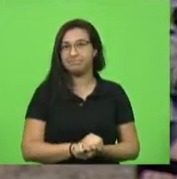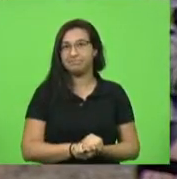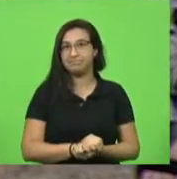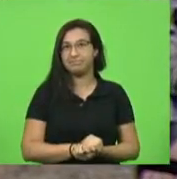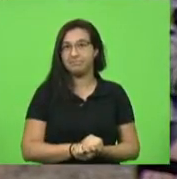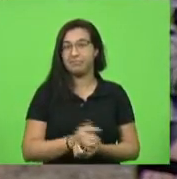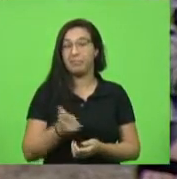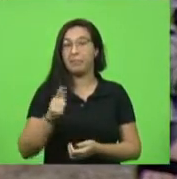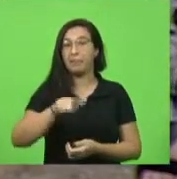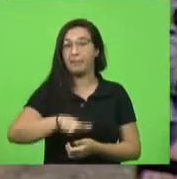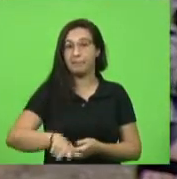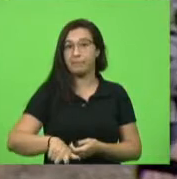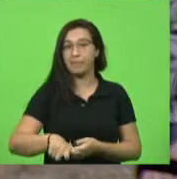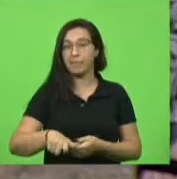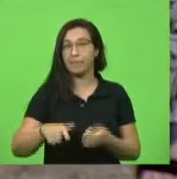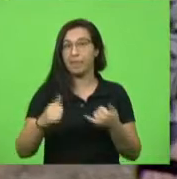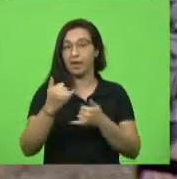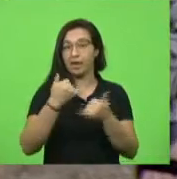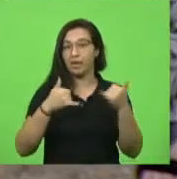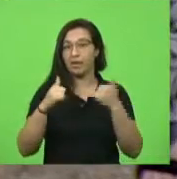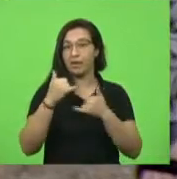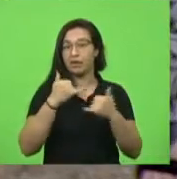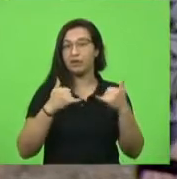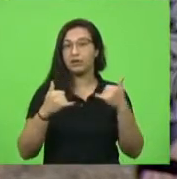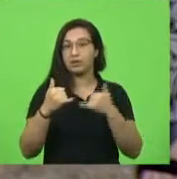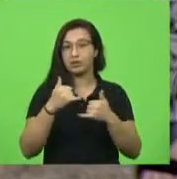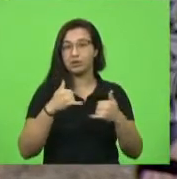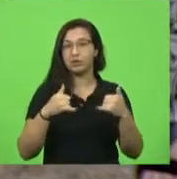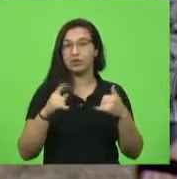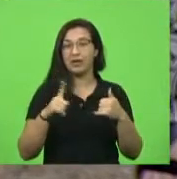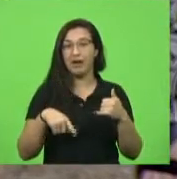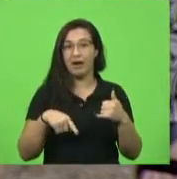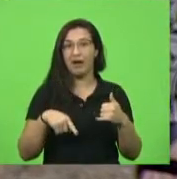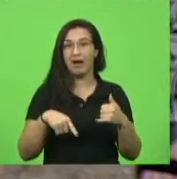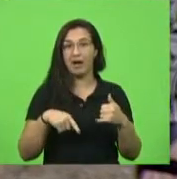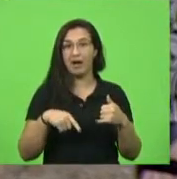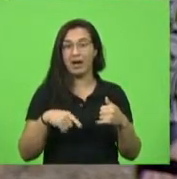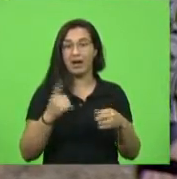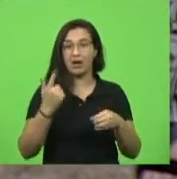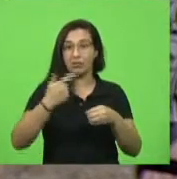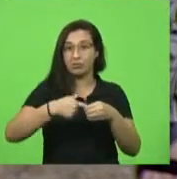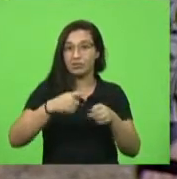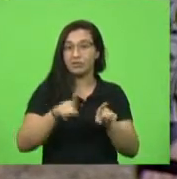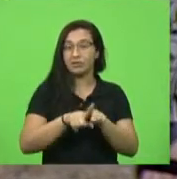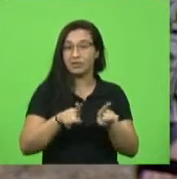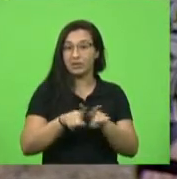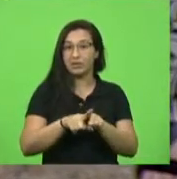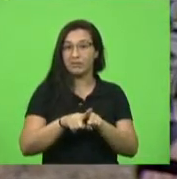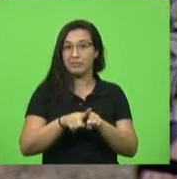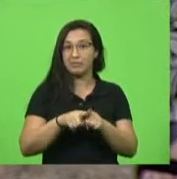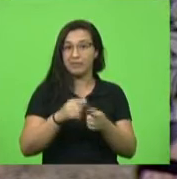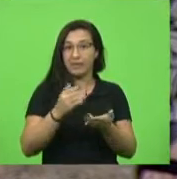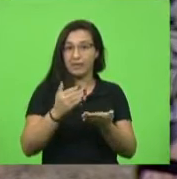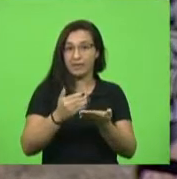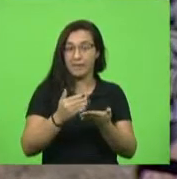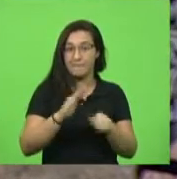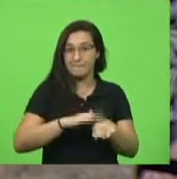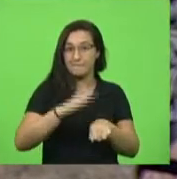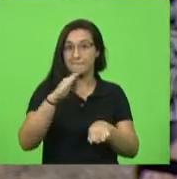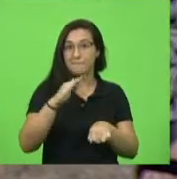energia elétrica e combustíveis é a maior fatia arrecadada pelo Estado para pagar educação,